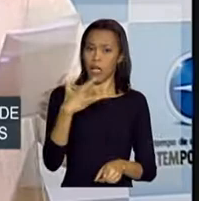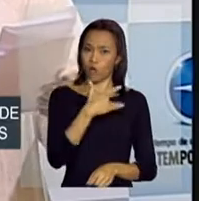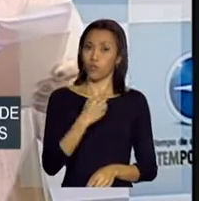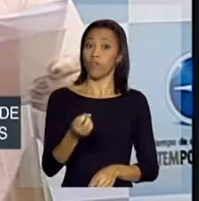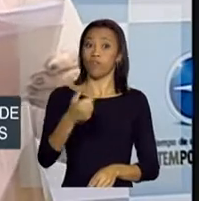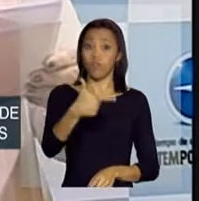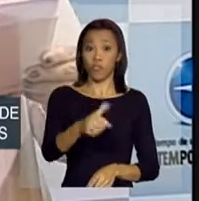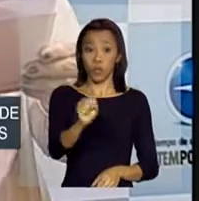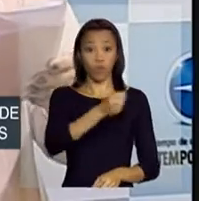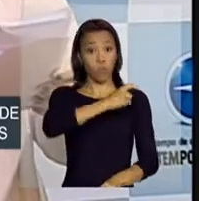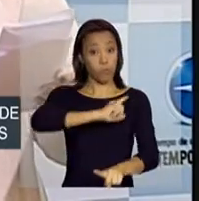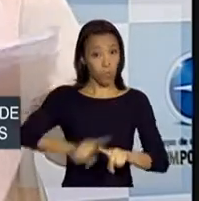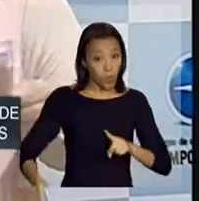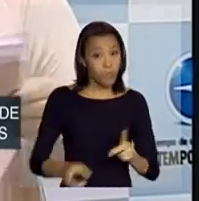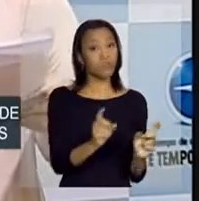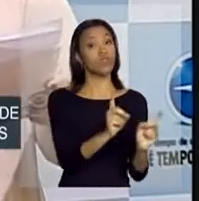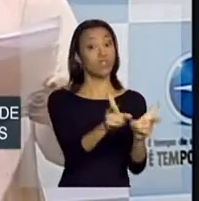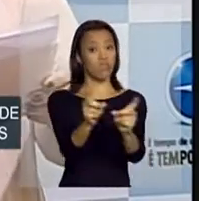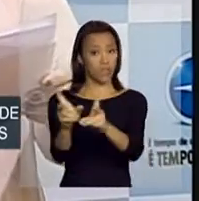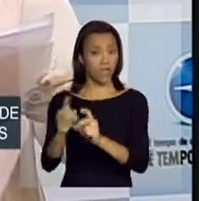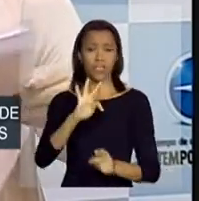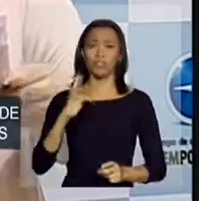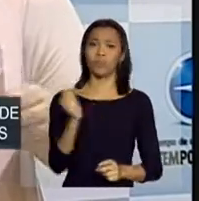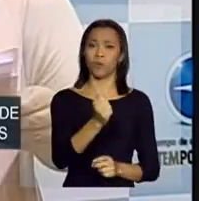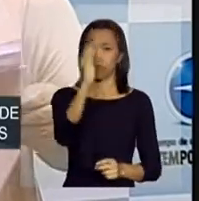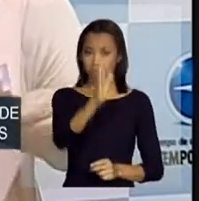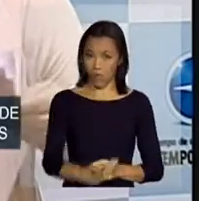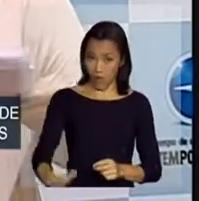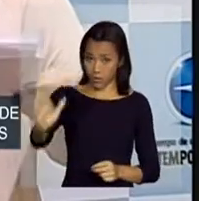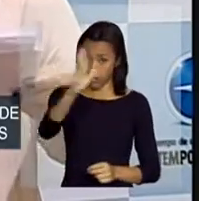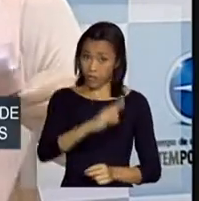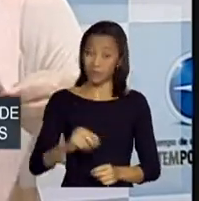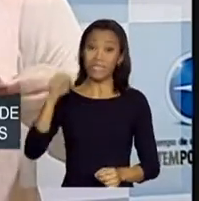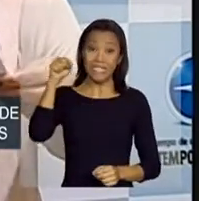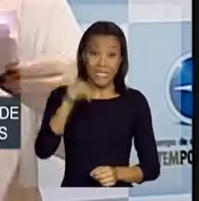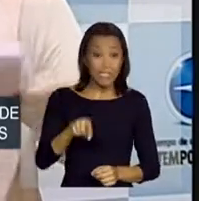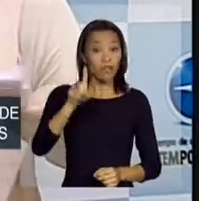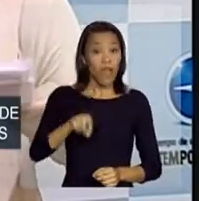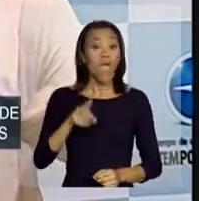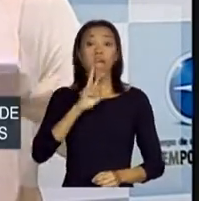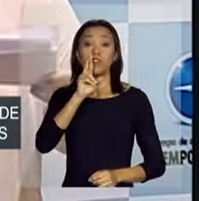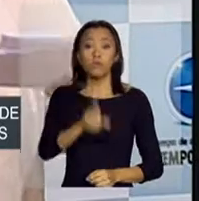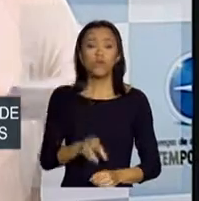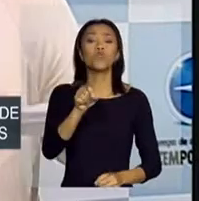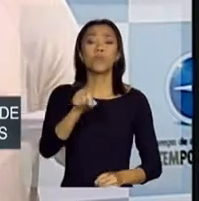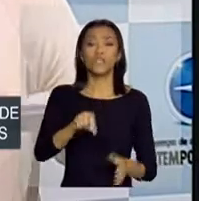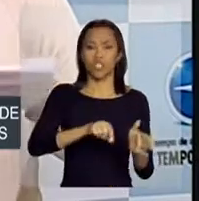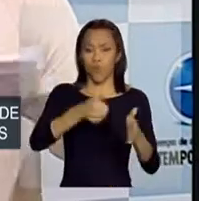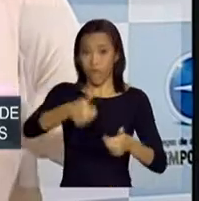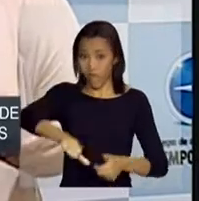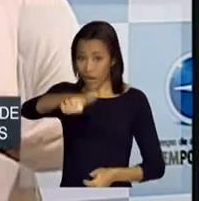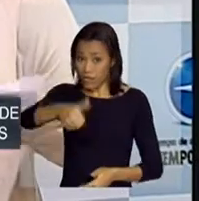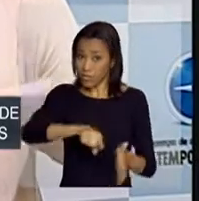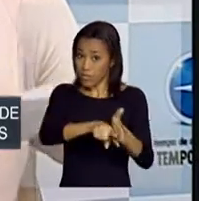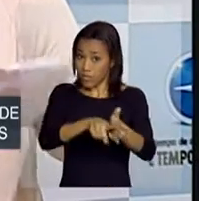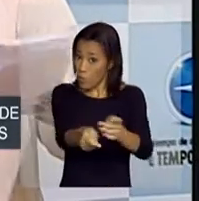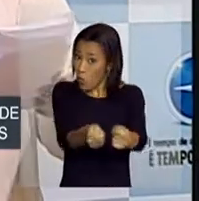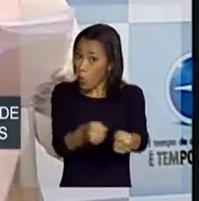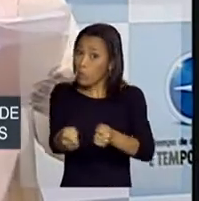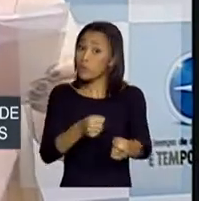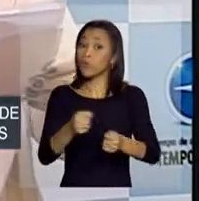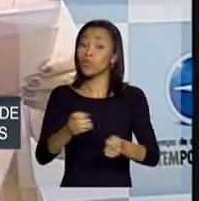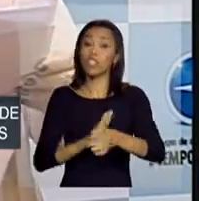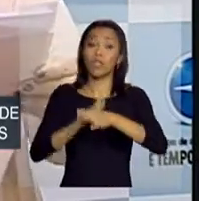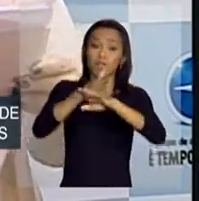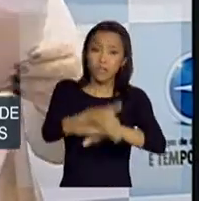proibidos de serem comercializados em todo o país. Uma iniciativa que é resultado de uma avaliação sobre acesso e qualidade do plano de